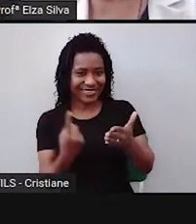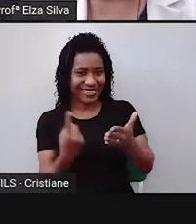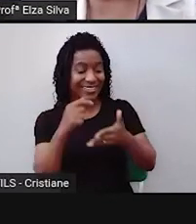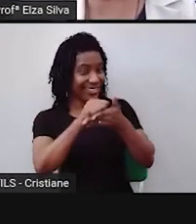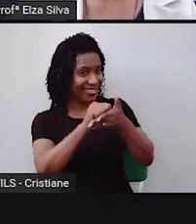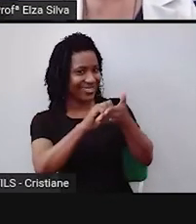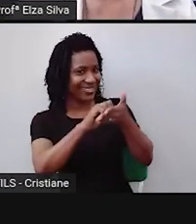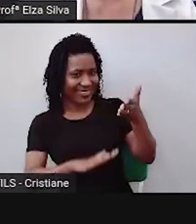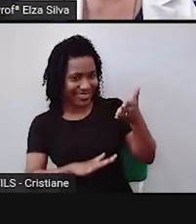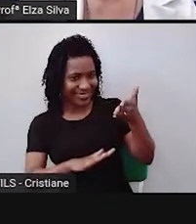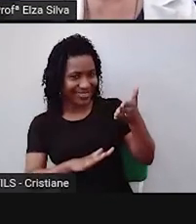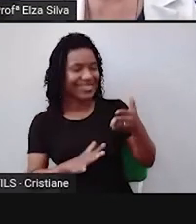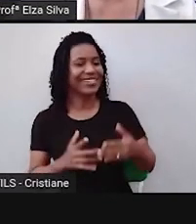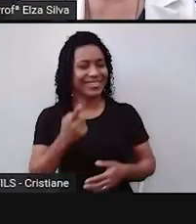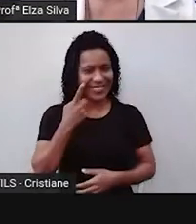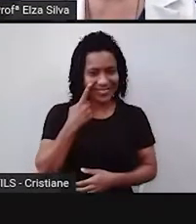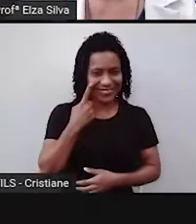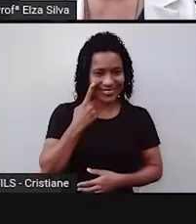Let's practice.